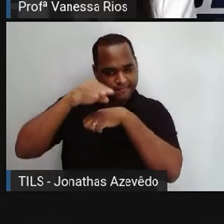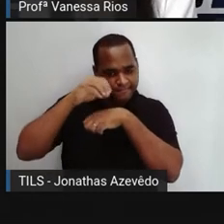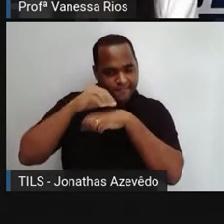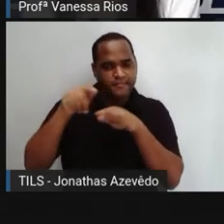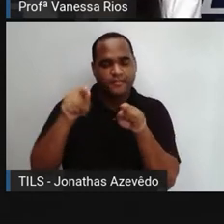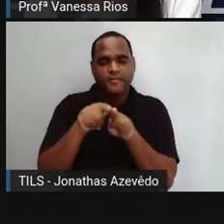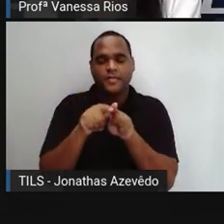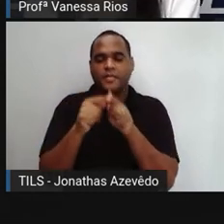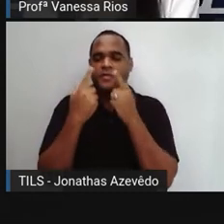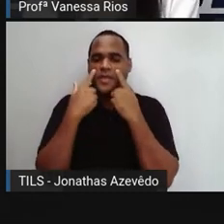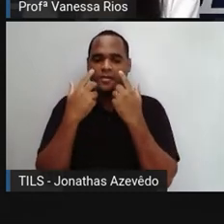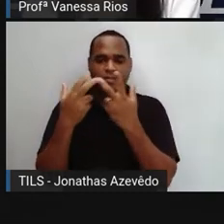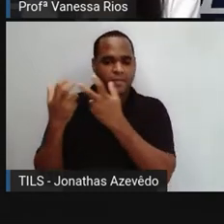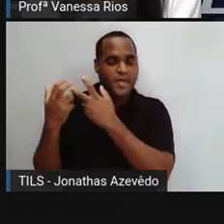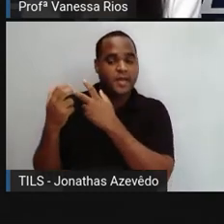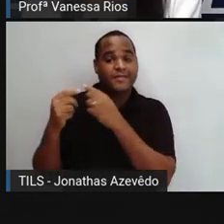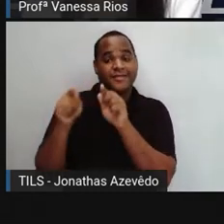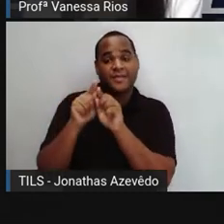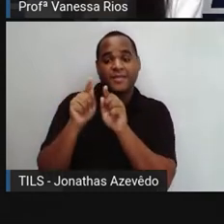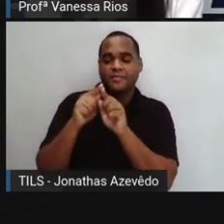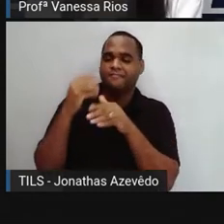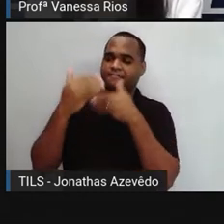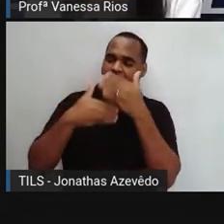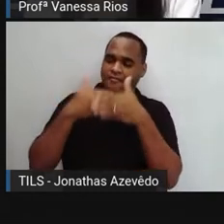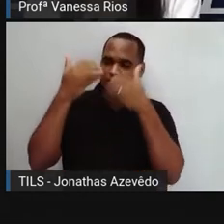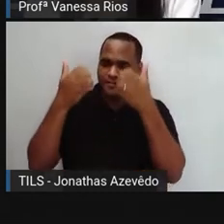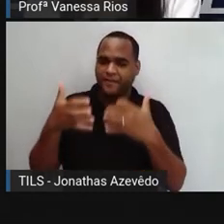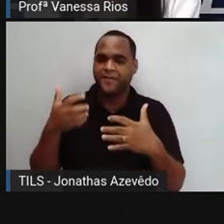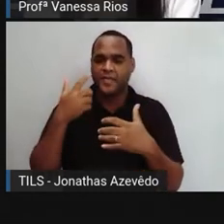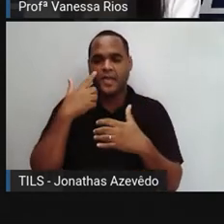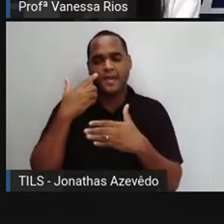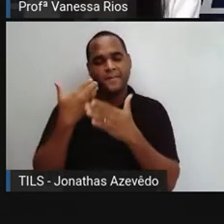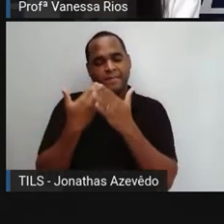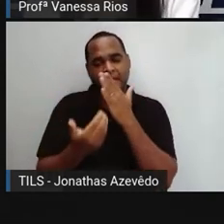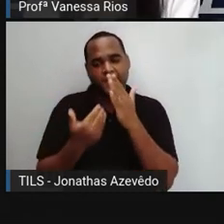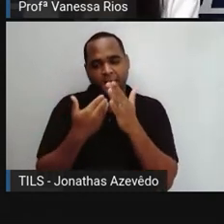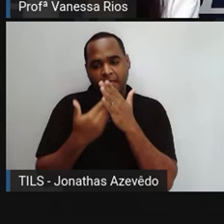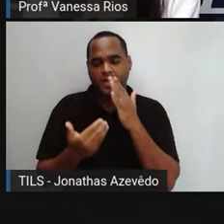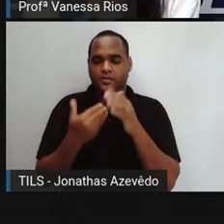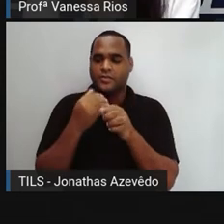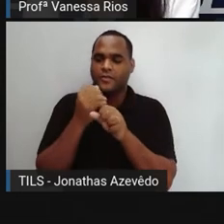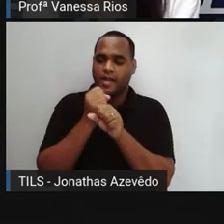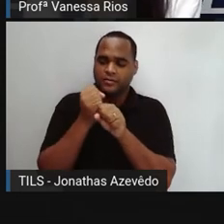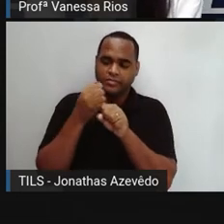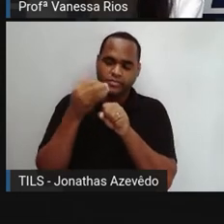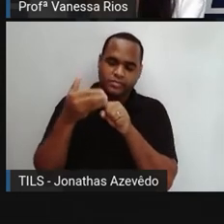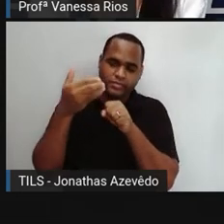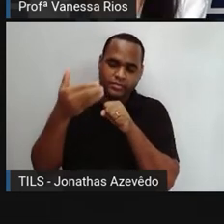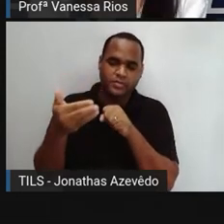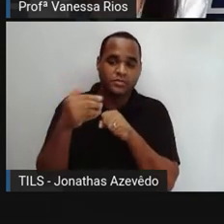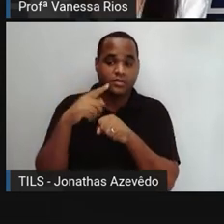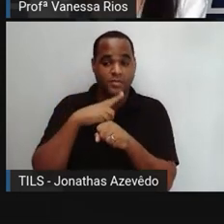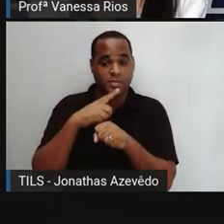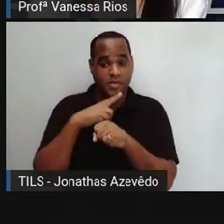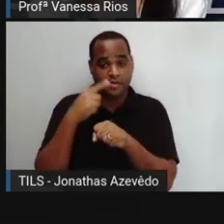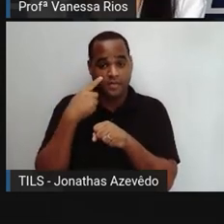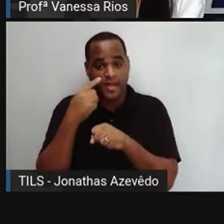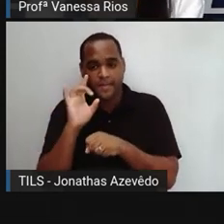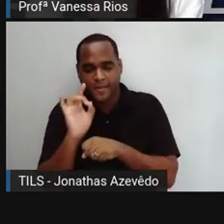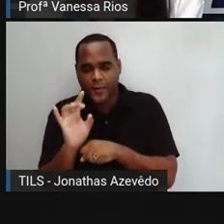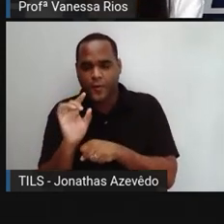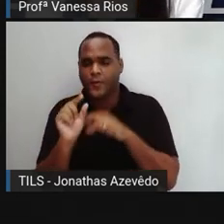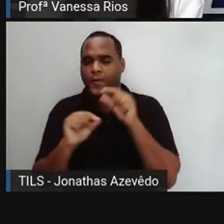de serem observadas, de não correrem o risco de serem perdidas no decorrer do tempo, quando se conta apenas